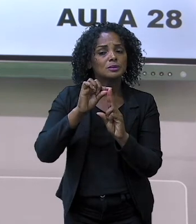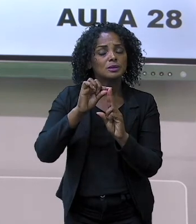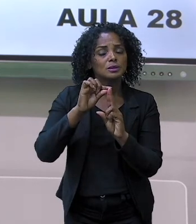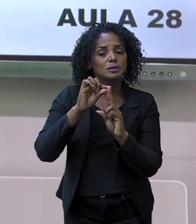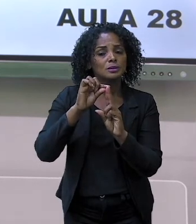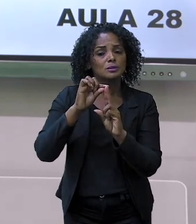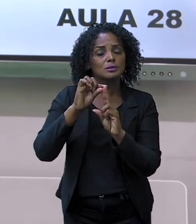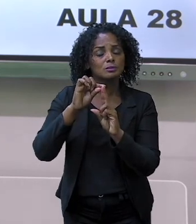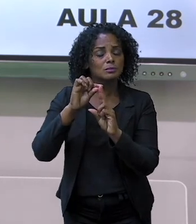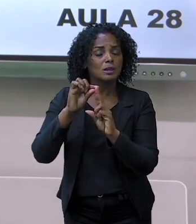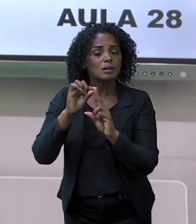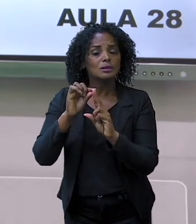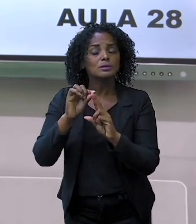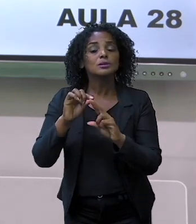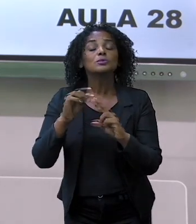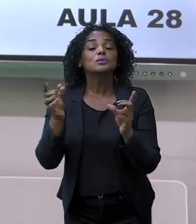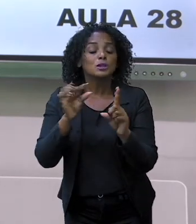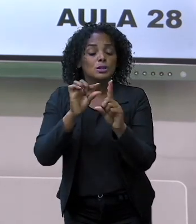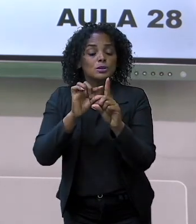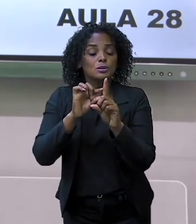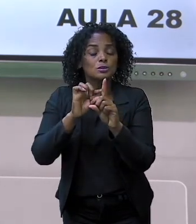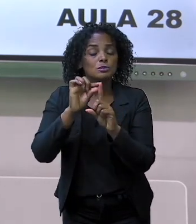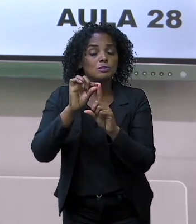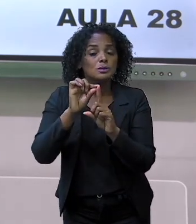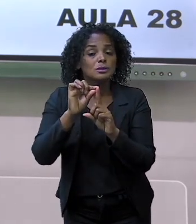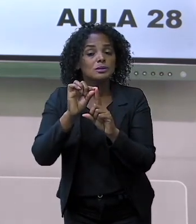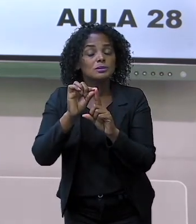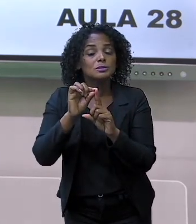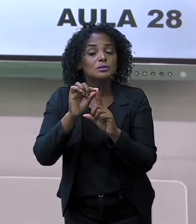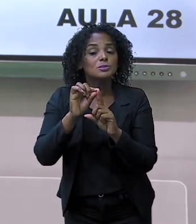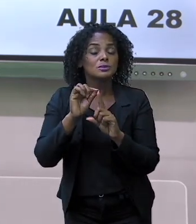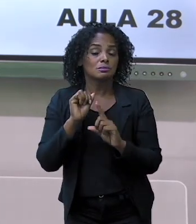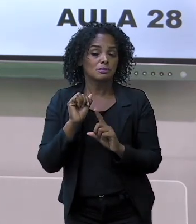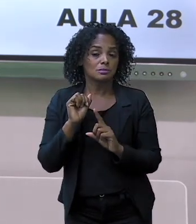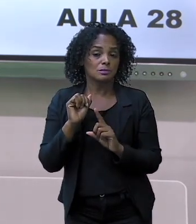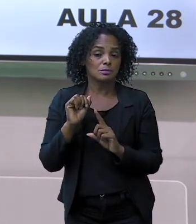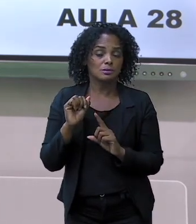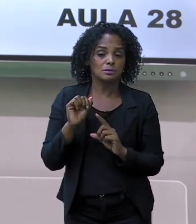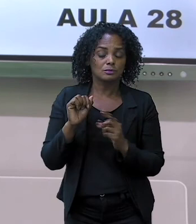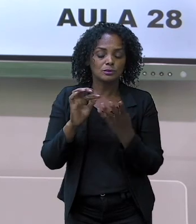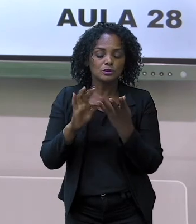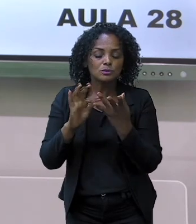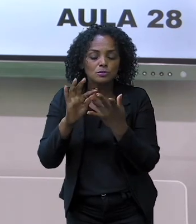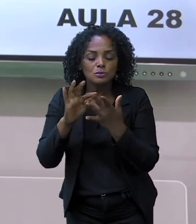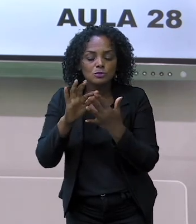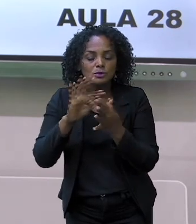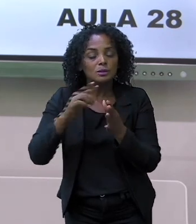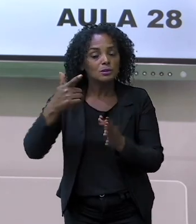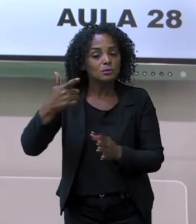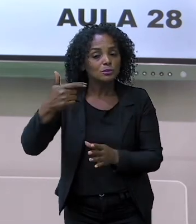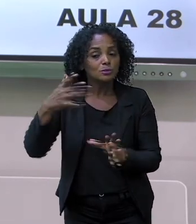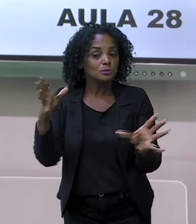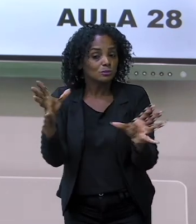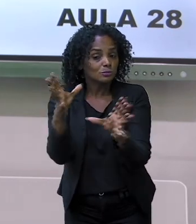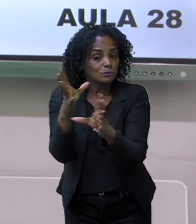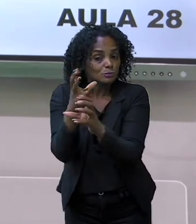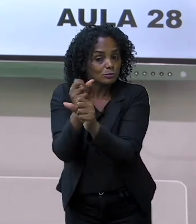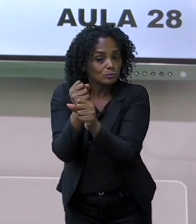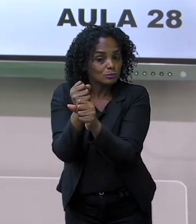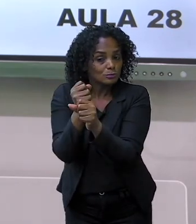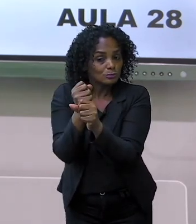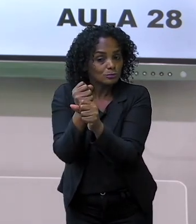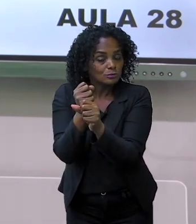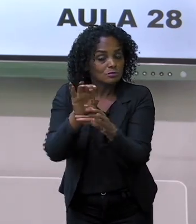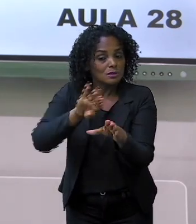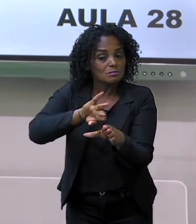duas unidades. Separa aí para você ver. Conta os doze, que é o total. Aí você vai